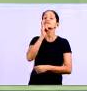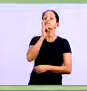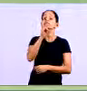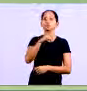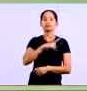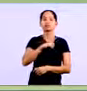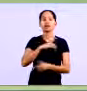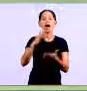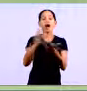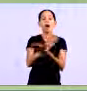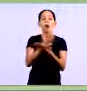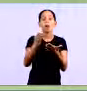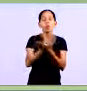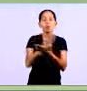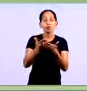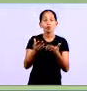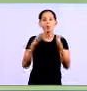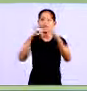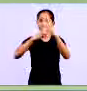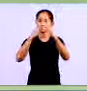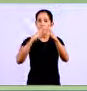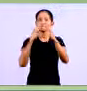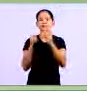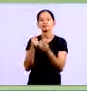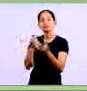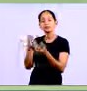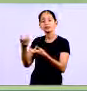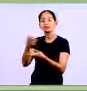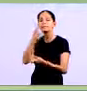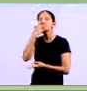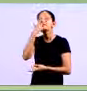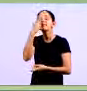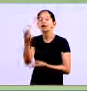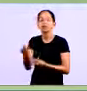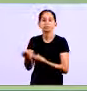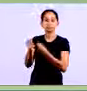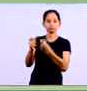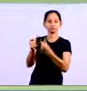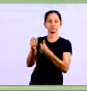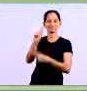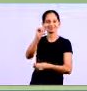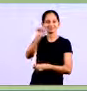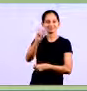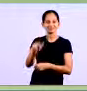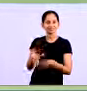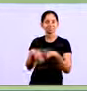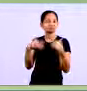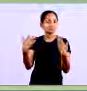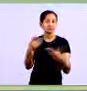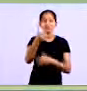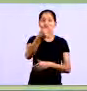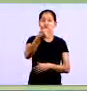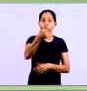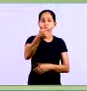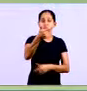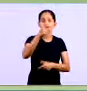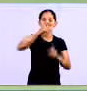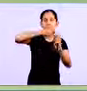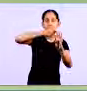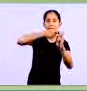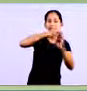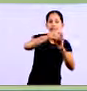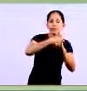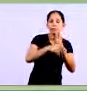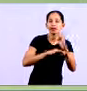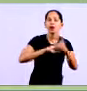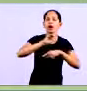empresas que dão bônus Para quem paga corretamente Eu já vi situações de empresas que oferecem Por exemplo São 12 parcelas Se você pagar 11 em dia A